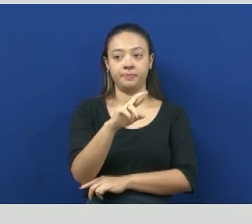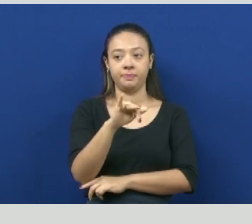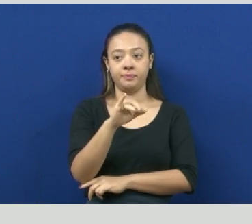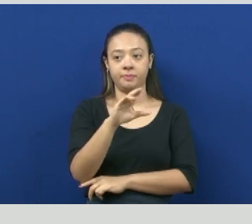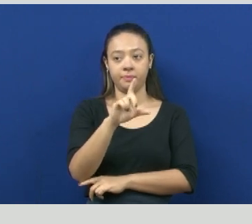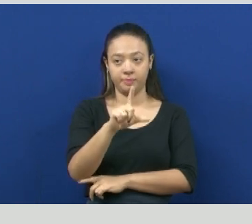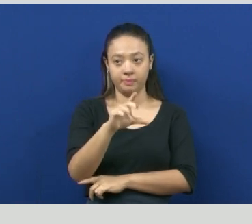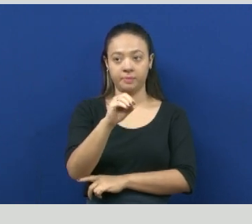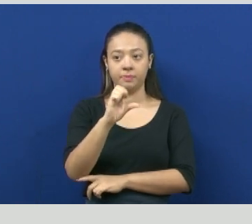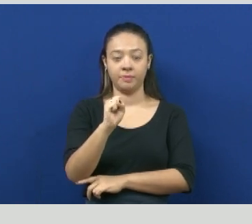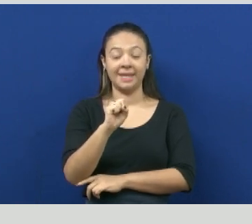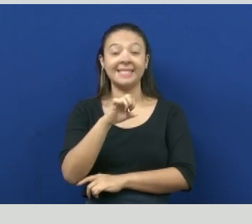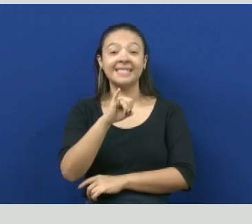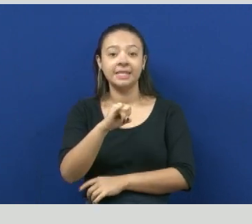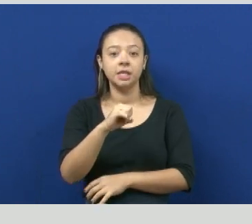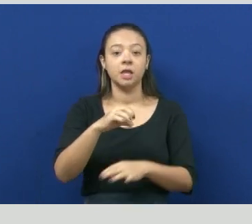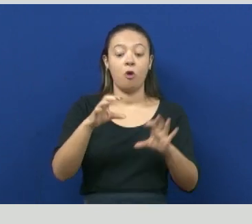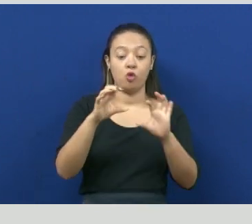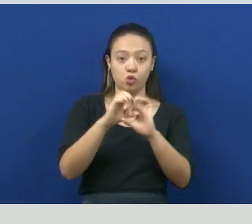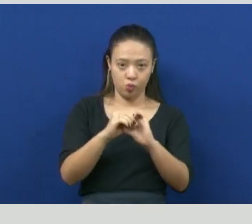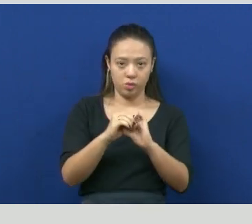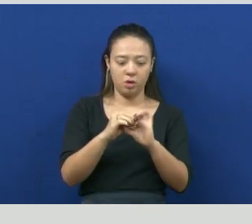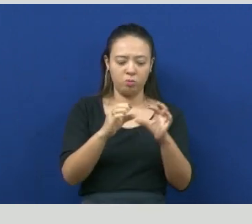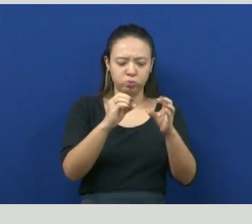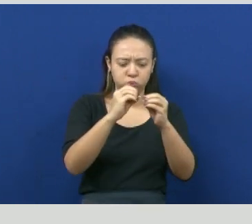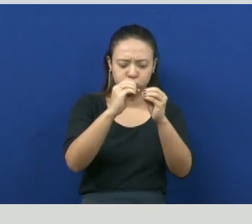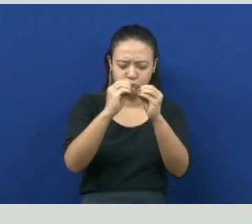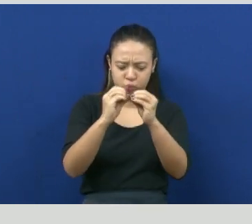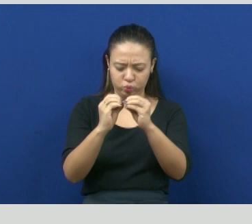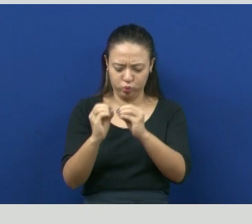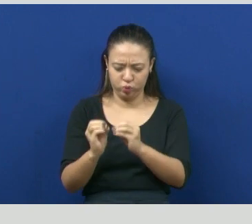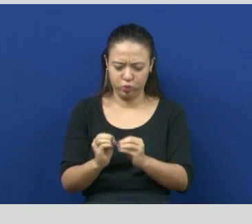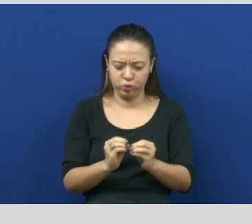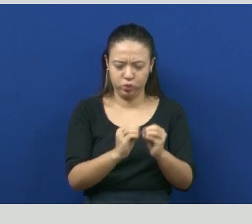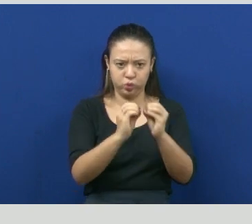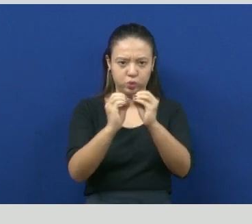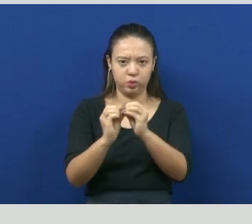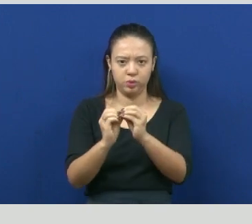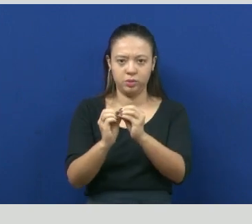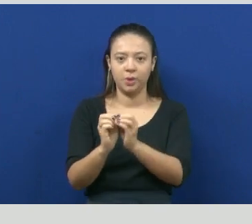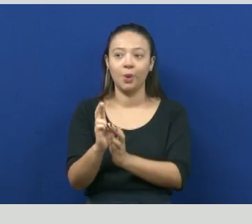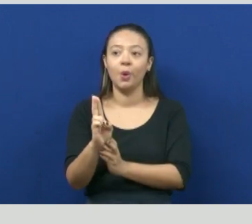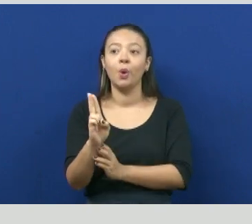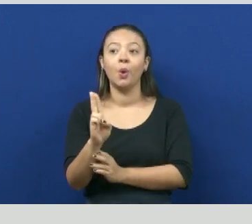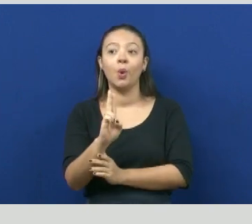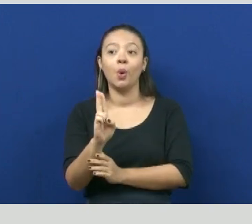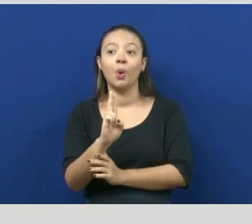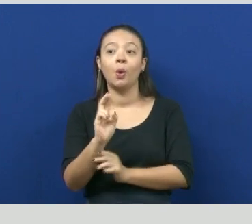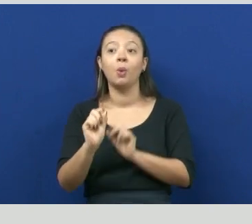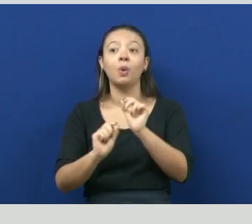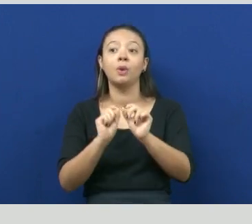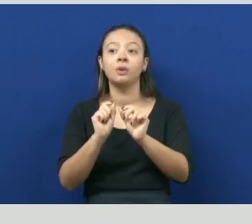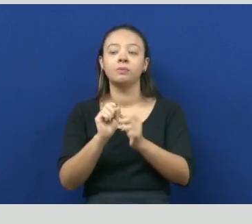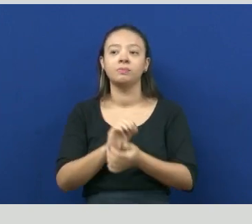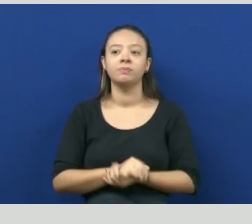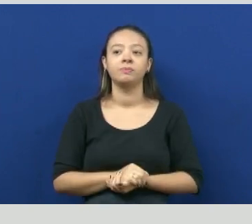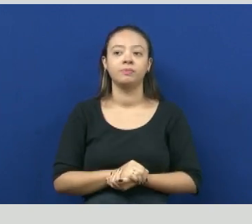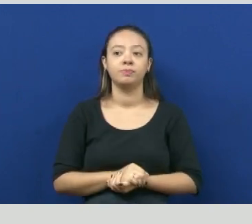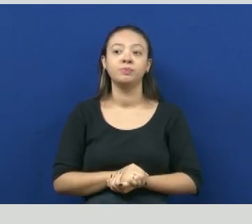em colônias, elas são denominadas, elas possuem outro nome.